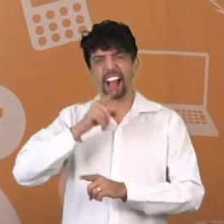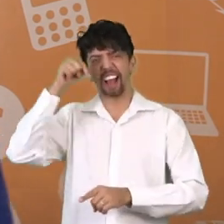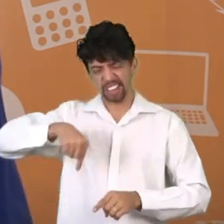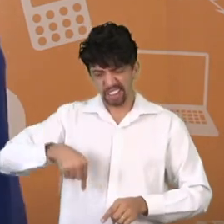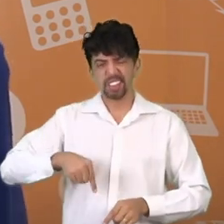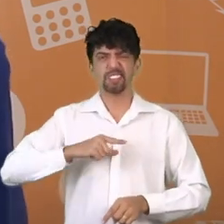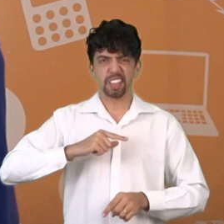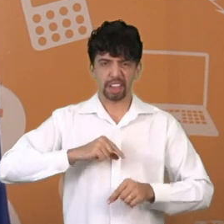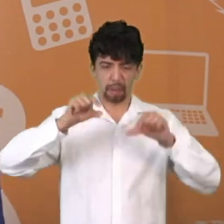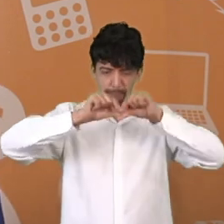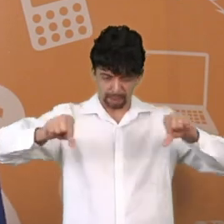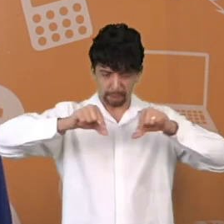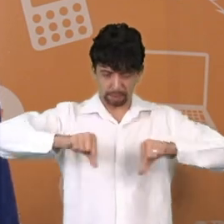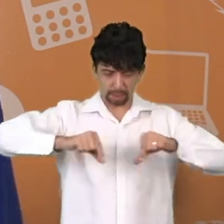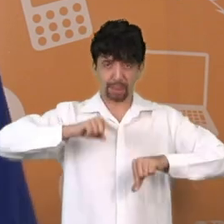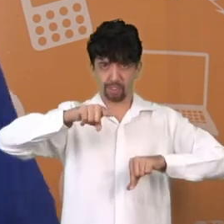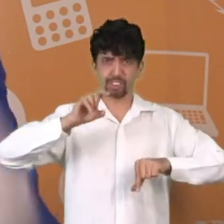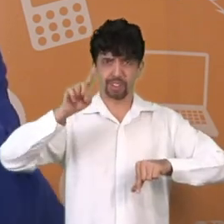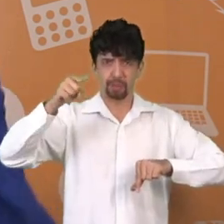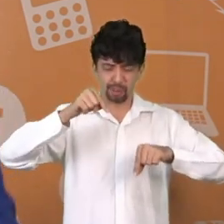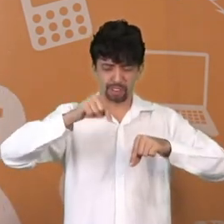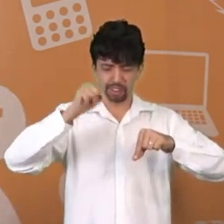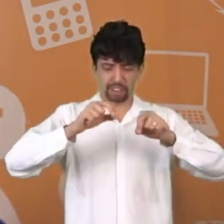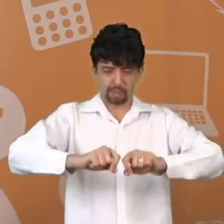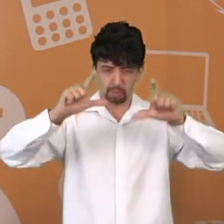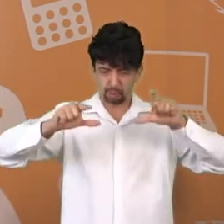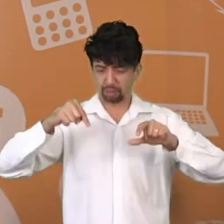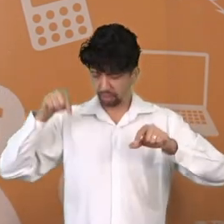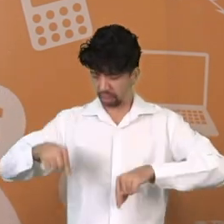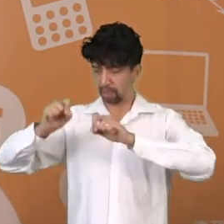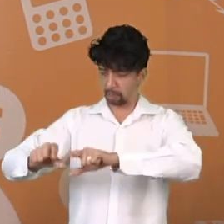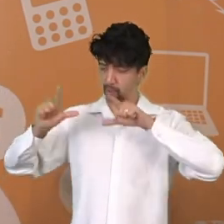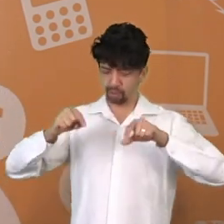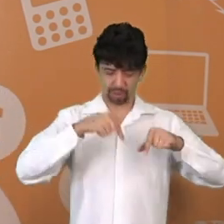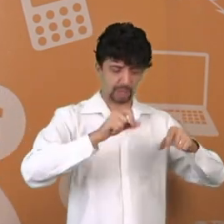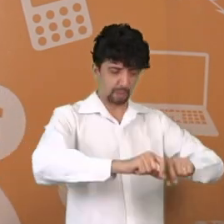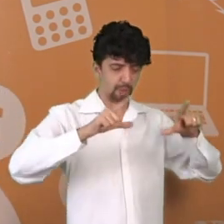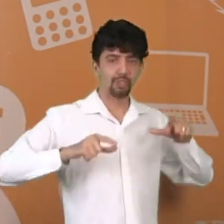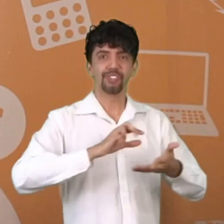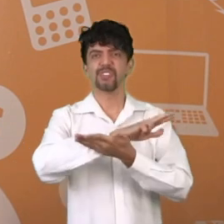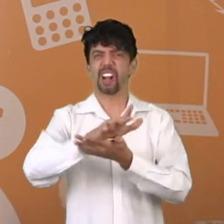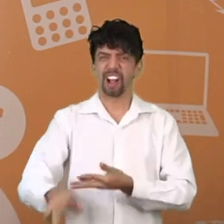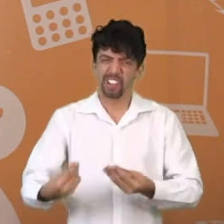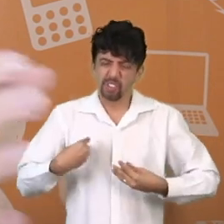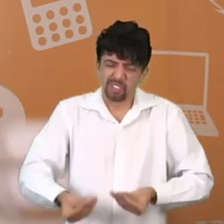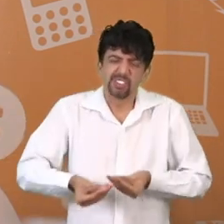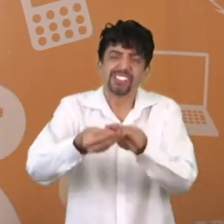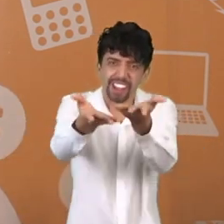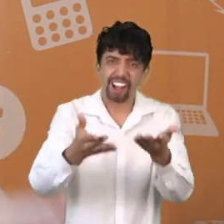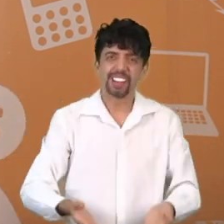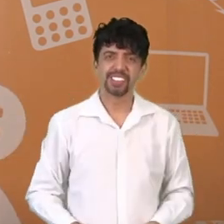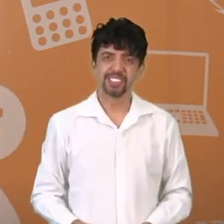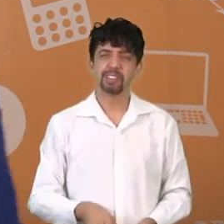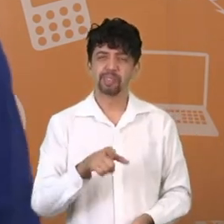você. Você vai ficar aqui com um monte de instrumentos, ferramentas para você realmente fazer a lição de casa de